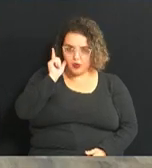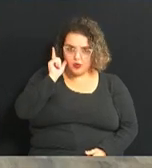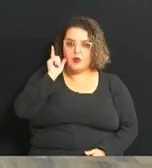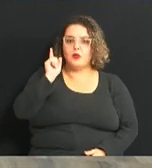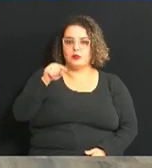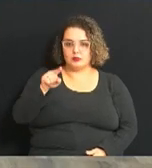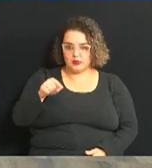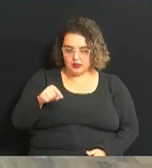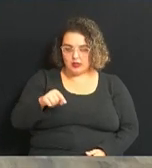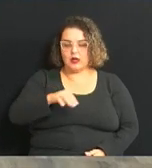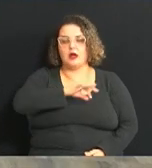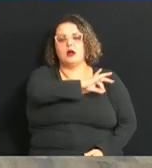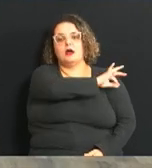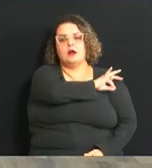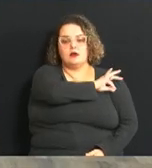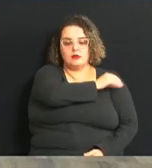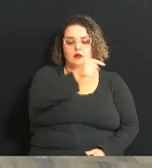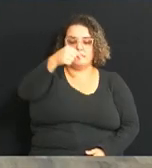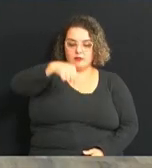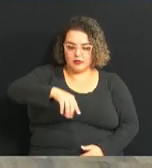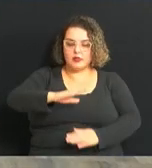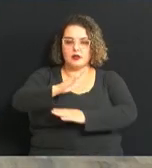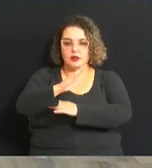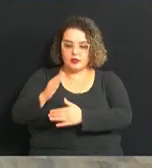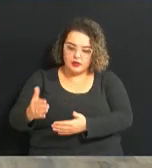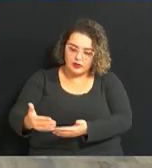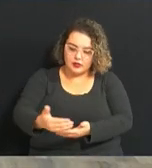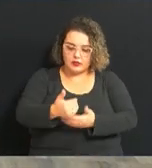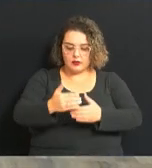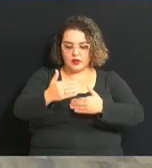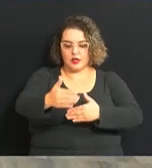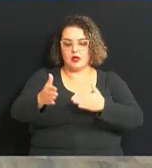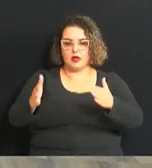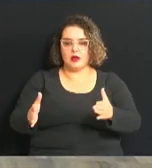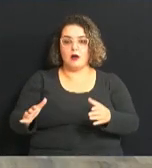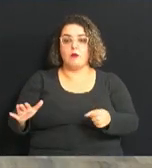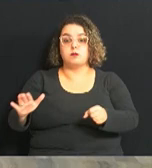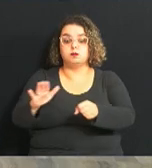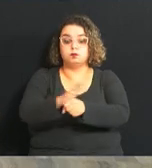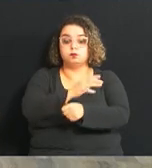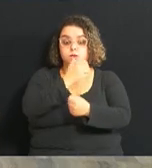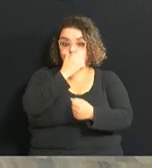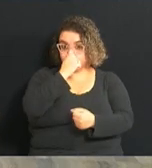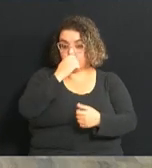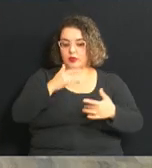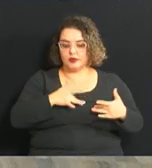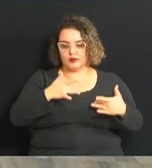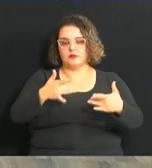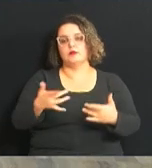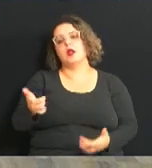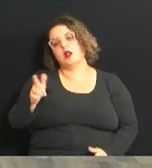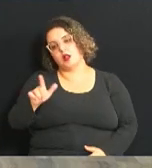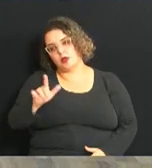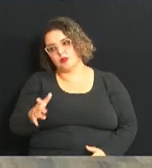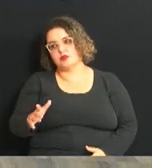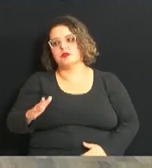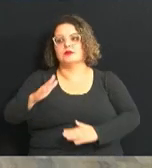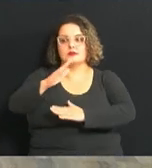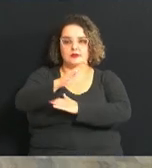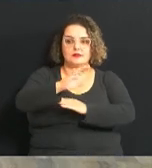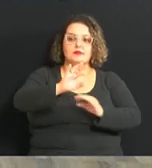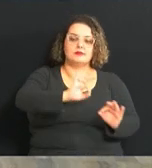prefeitura já veio aqui na Câmara e recolheu a caixa que estava aqui cheia aí de doações. Claro que a TV Câmara Campinas